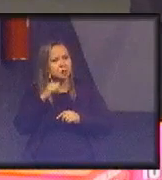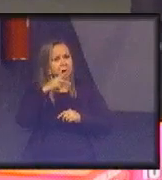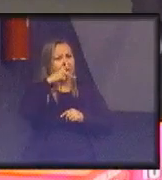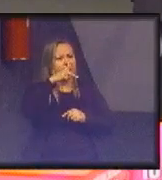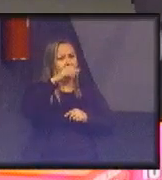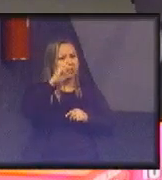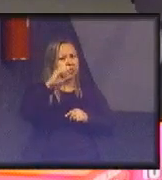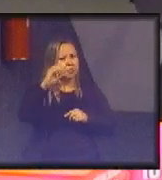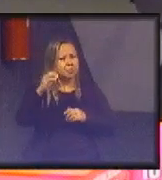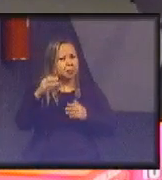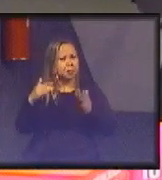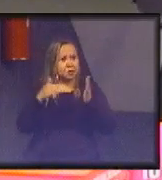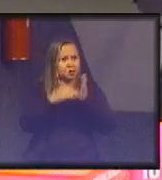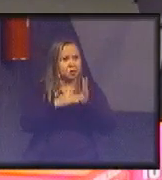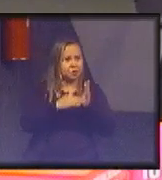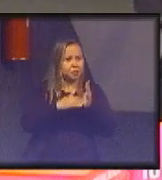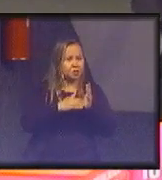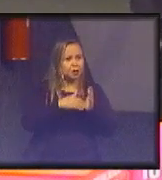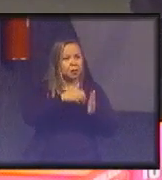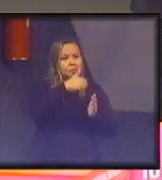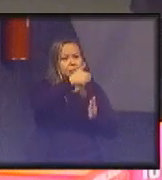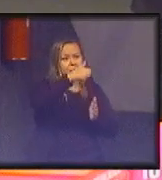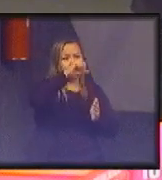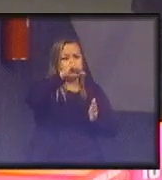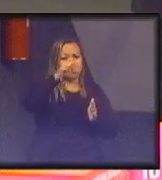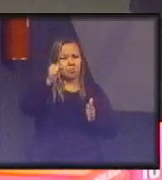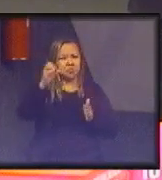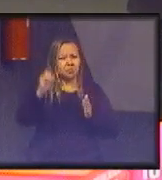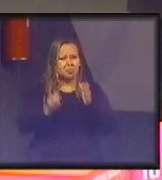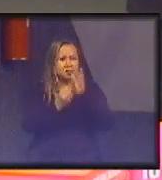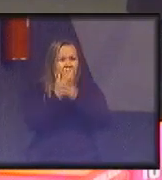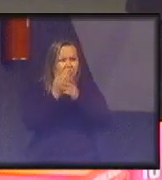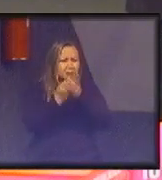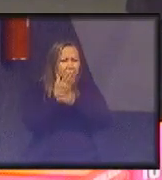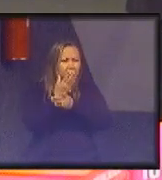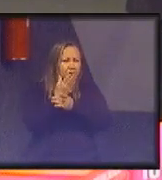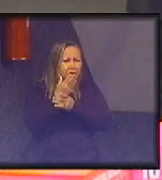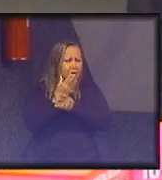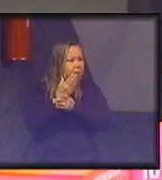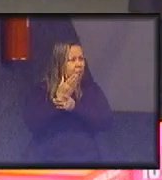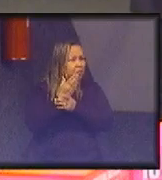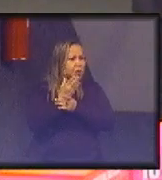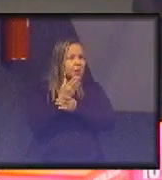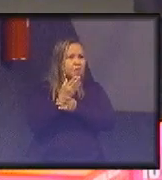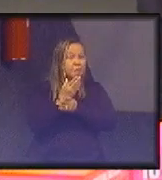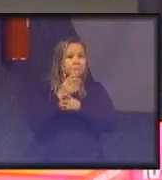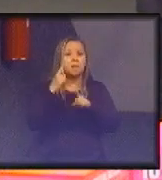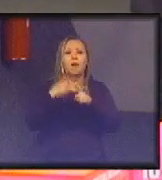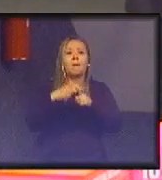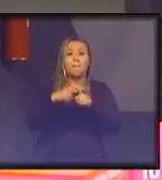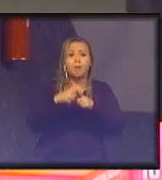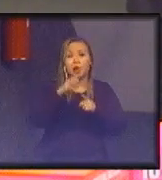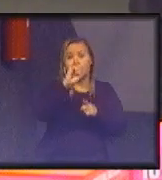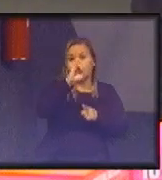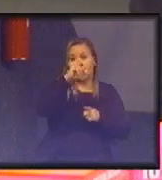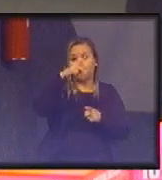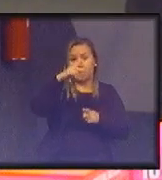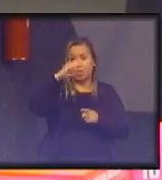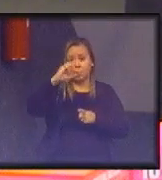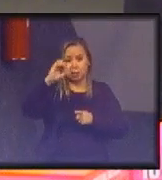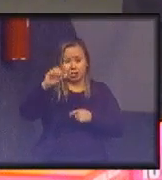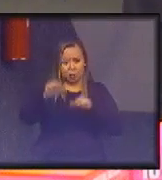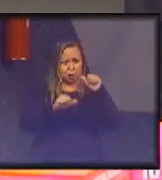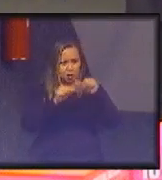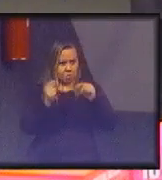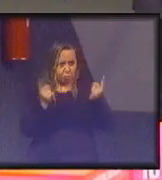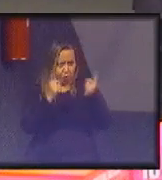no fim da década de 80, uma das criações mais interessantes que ocorreram. Por quê? Porque o IPCC, ao contrário